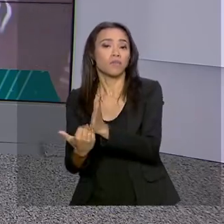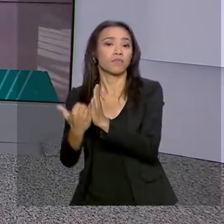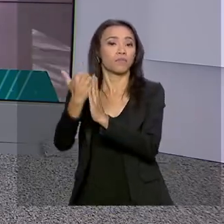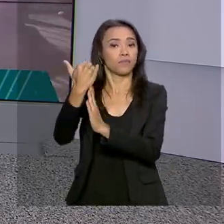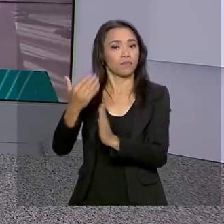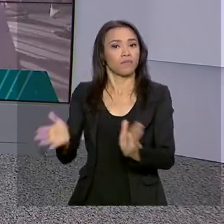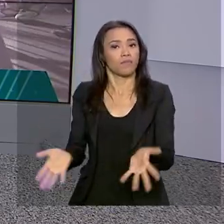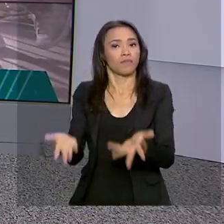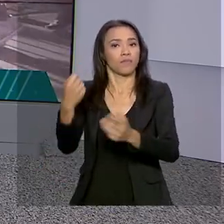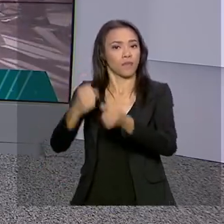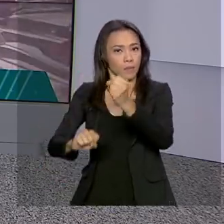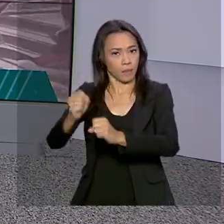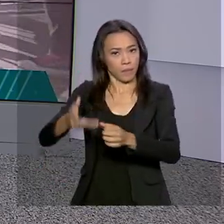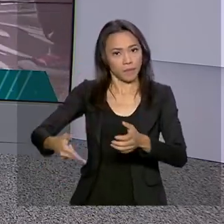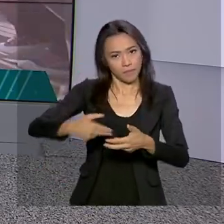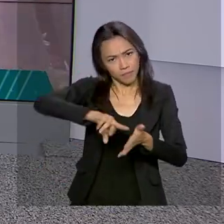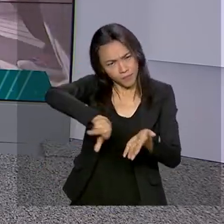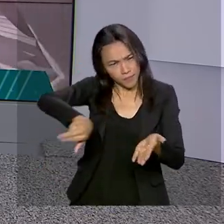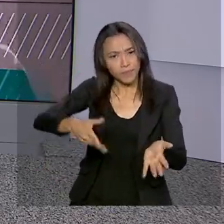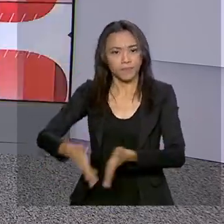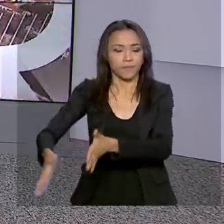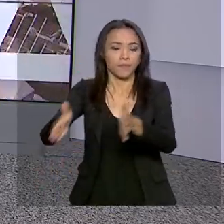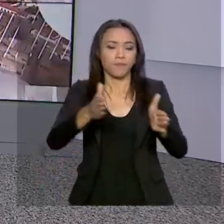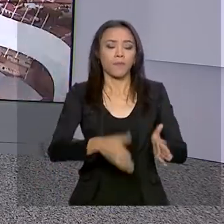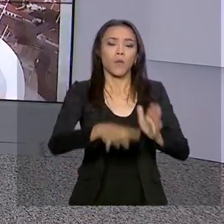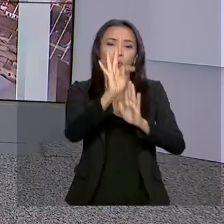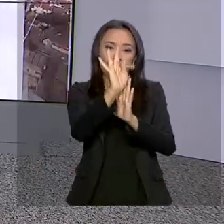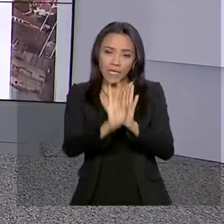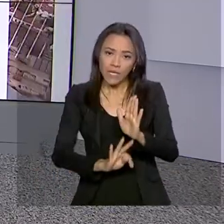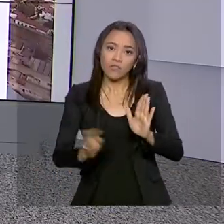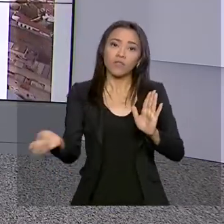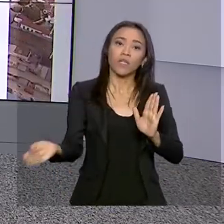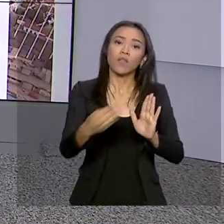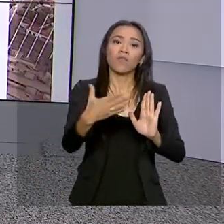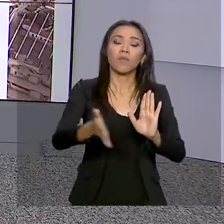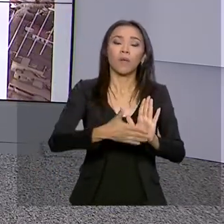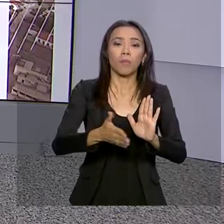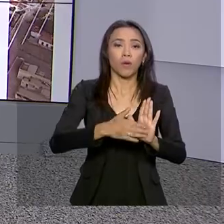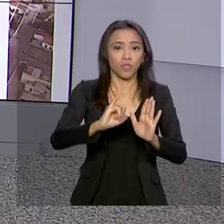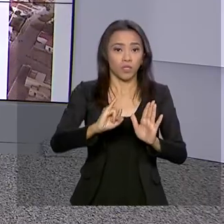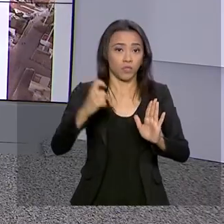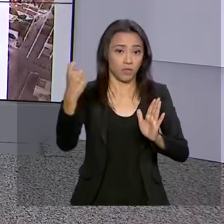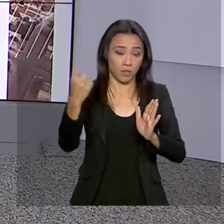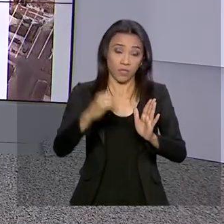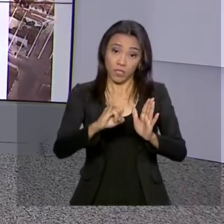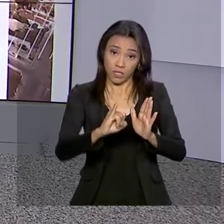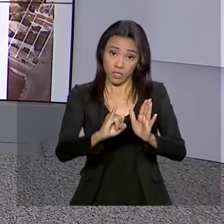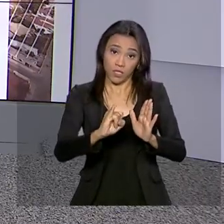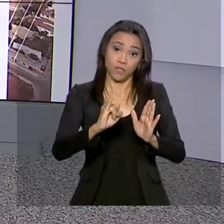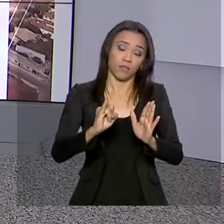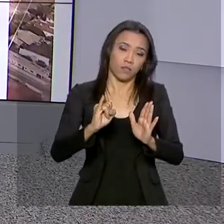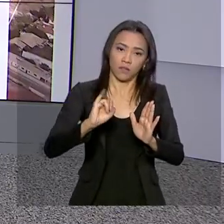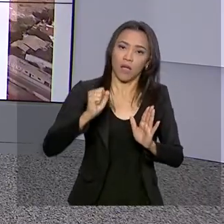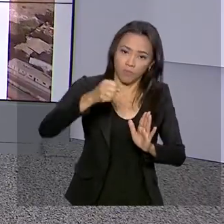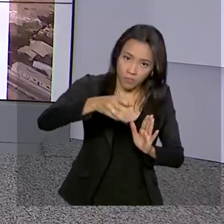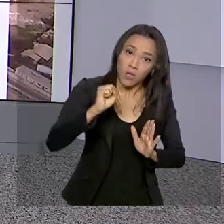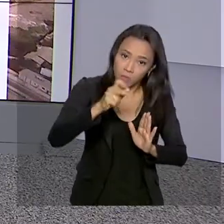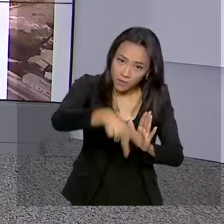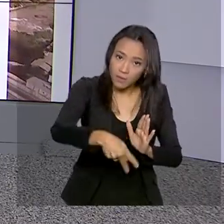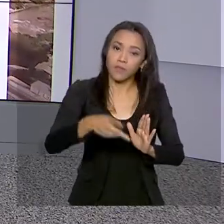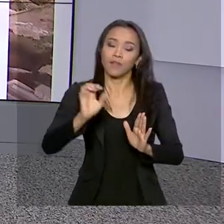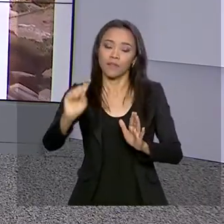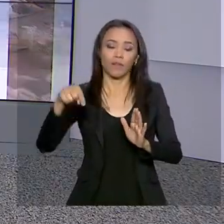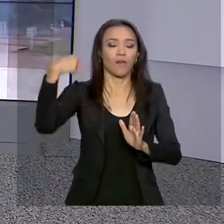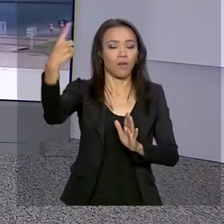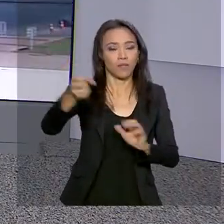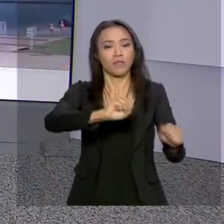O texto da nova Previdência segue no Senado com a expectativa de votação em primeiro turno no plenário na semana que vem.